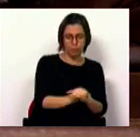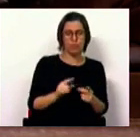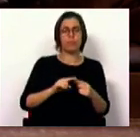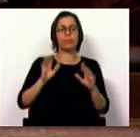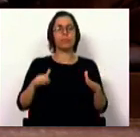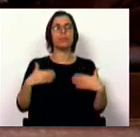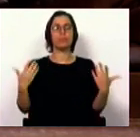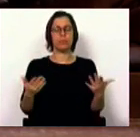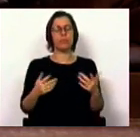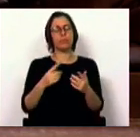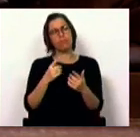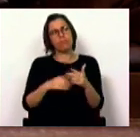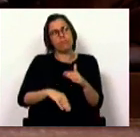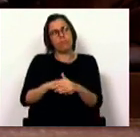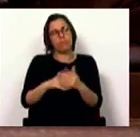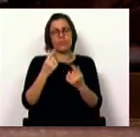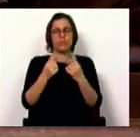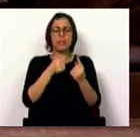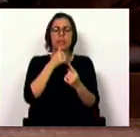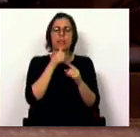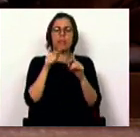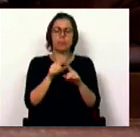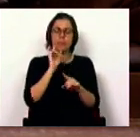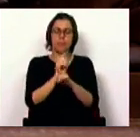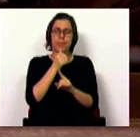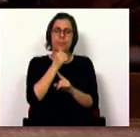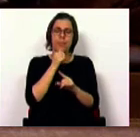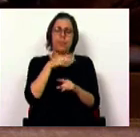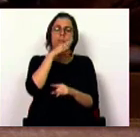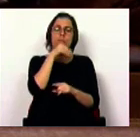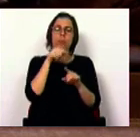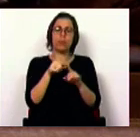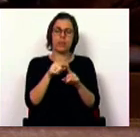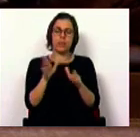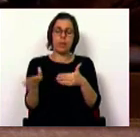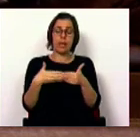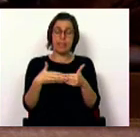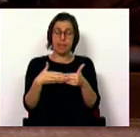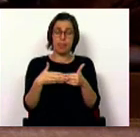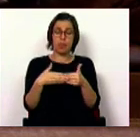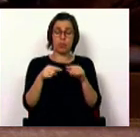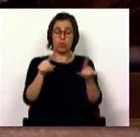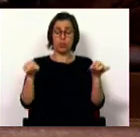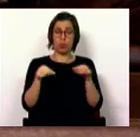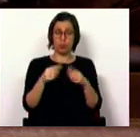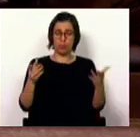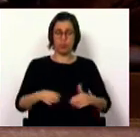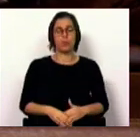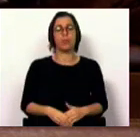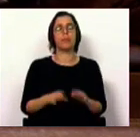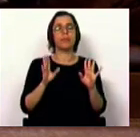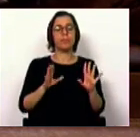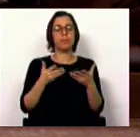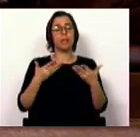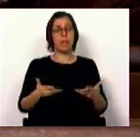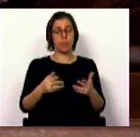permitem, no limite, a determinação, enquanto medida de polícia, do encerramento de estabelecimento. São